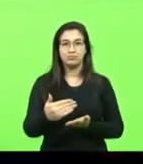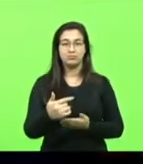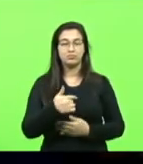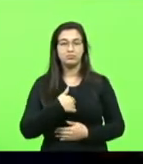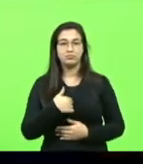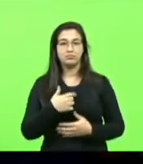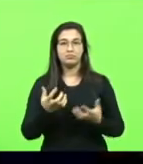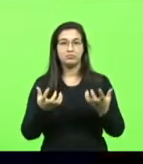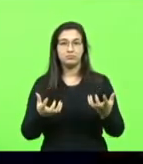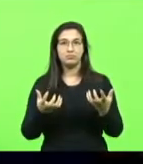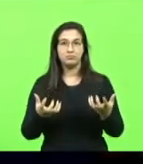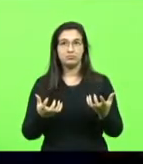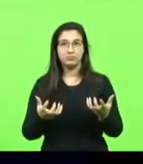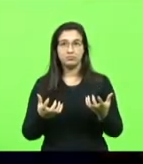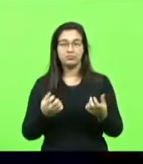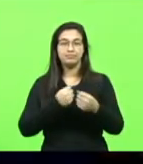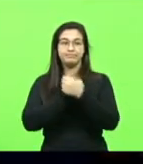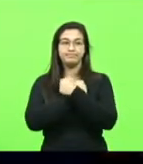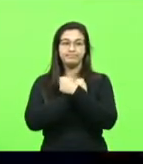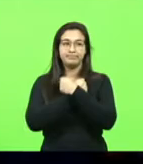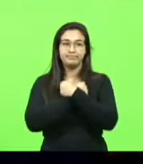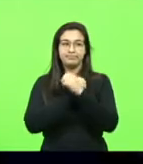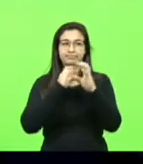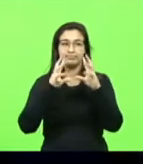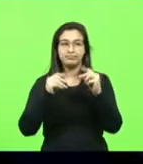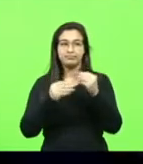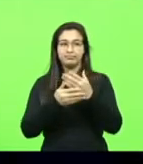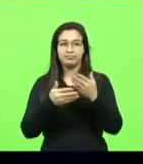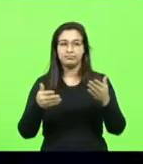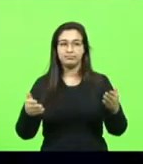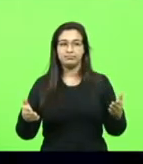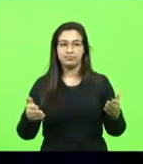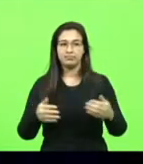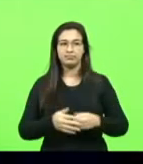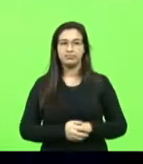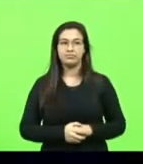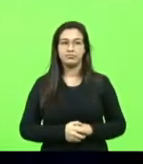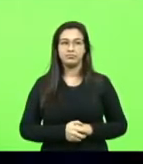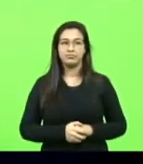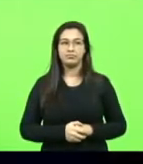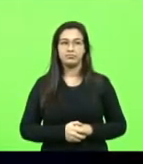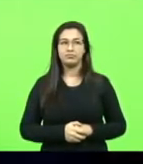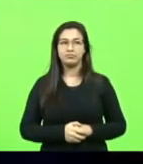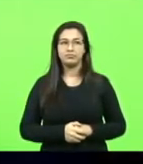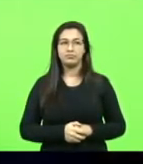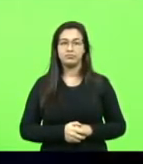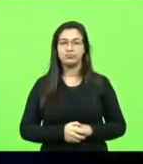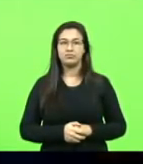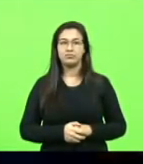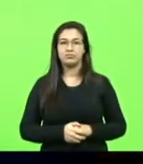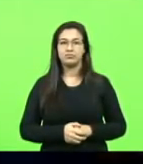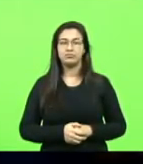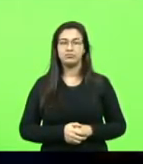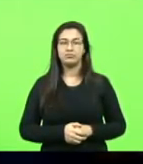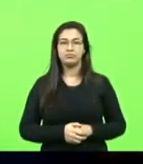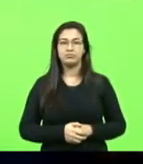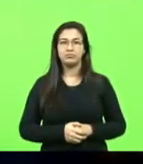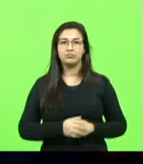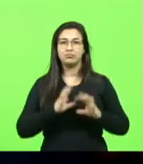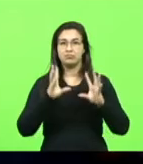dar um grande abraço a todos, desejar um excelente dia de trabalho.